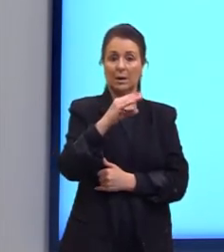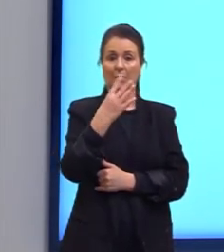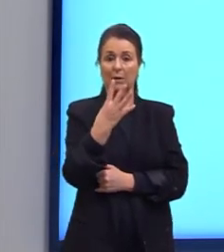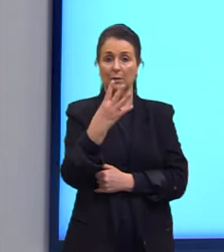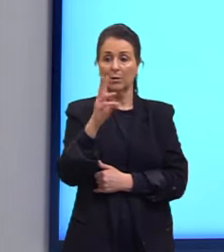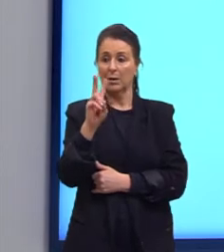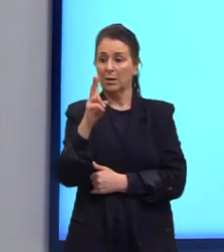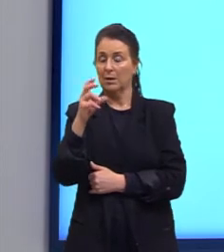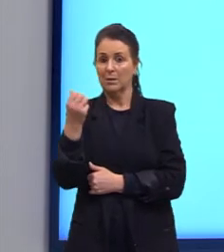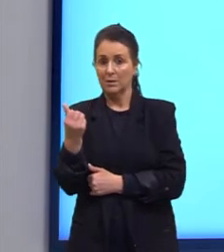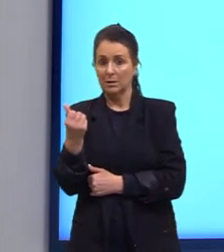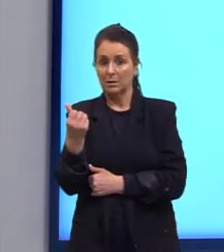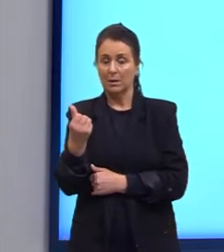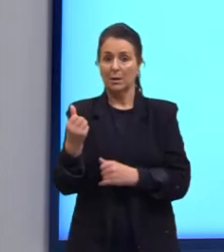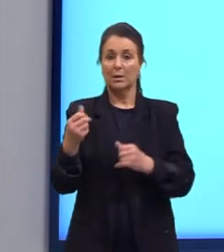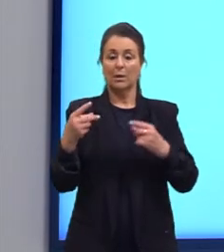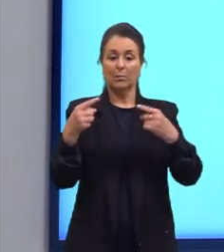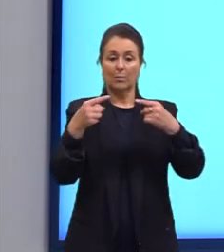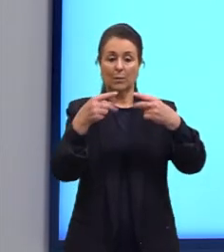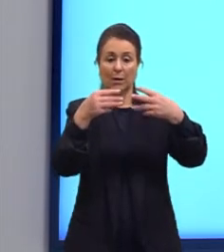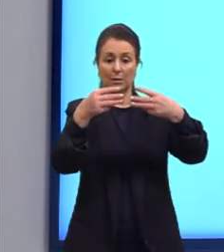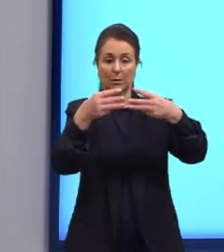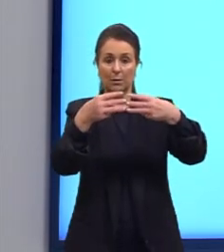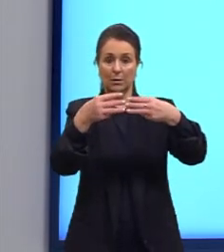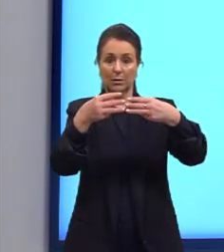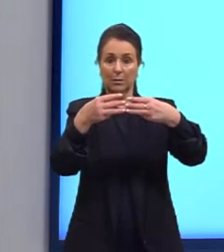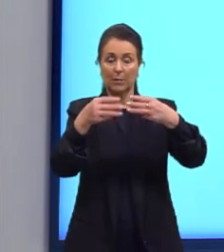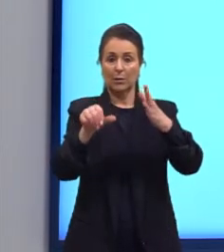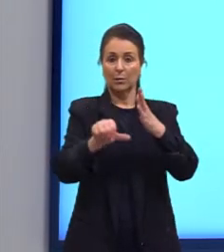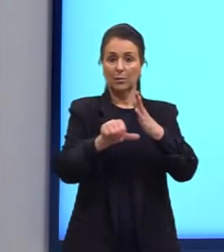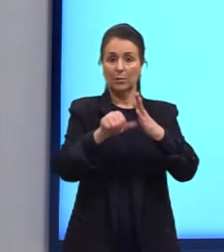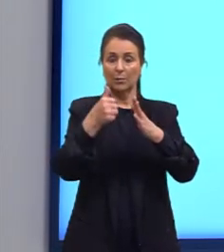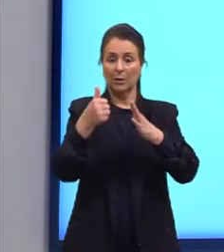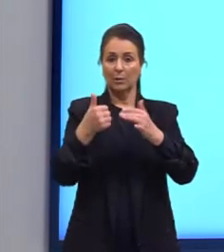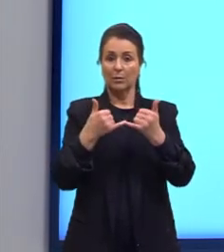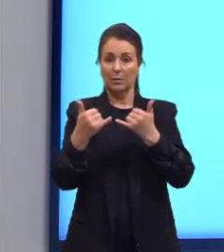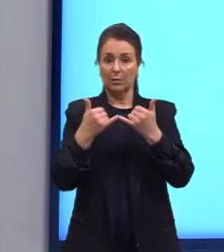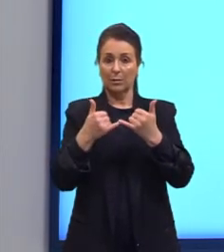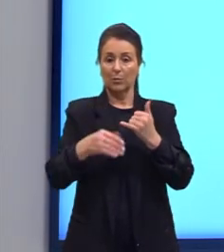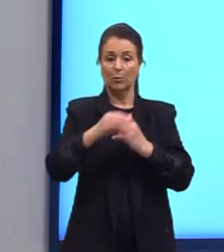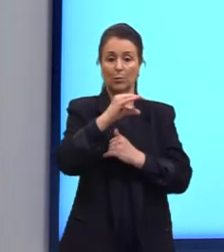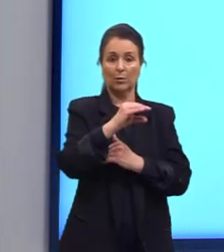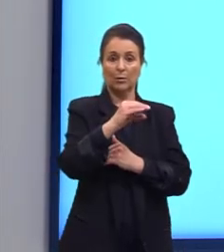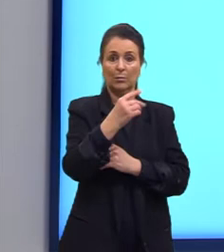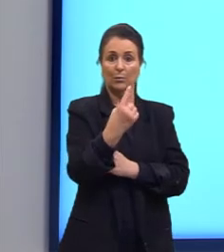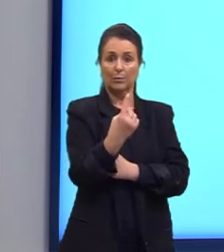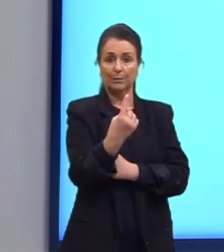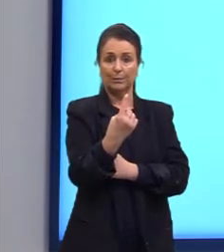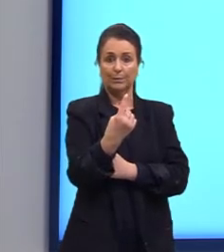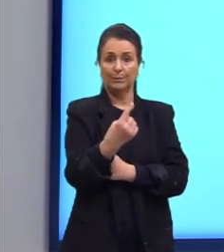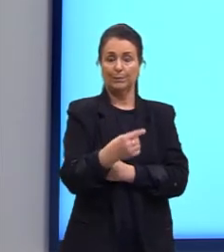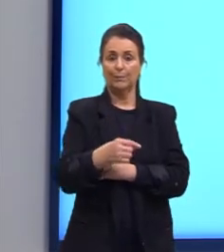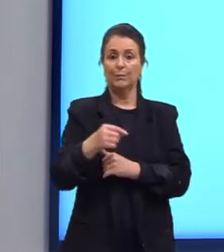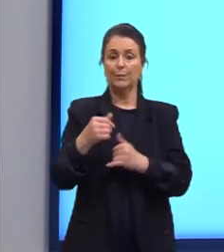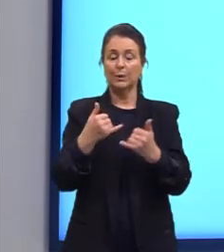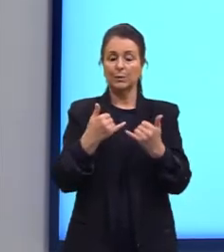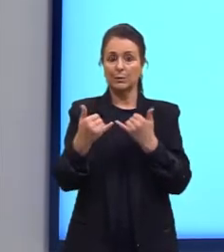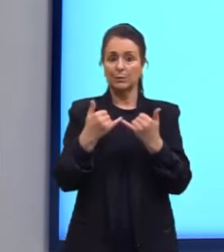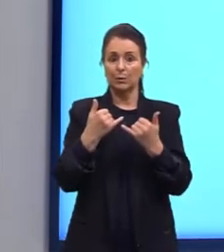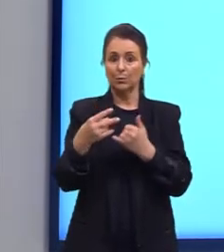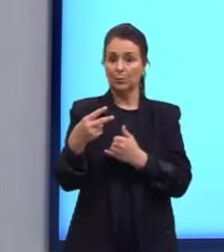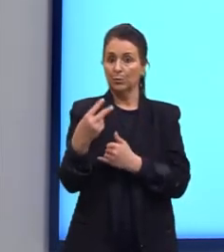insaturação, uma ligação tripla, neste primeiro exemplo, no carbono 1, e no segundo exemplo,